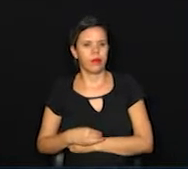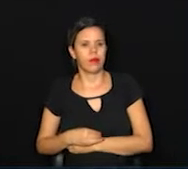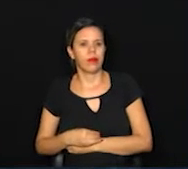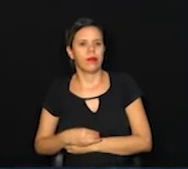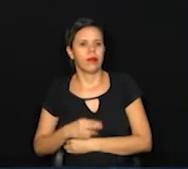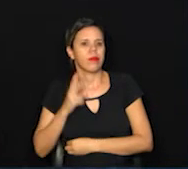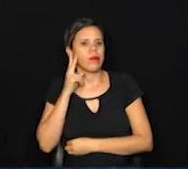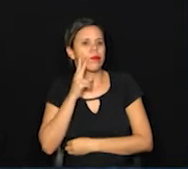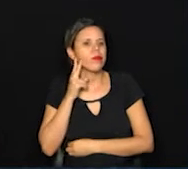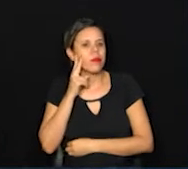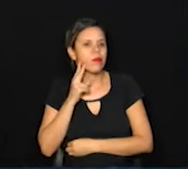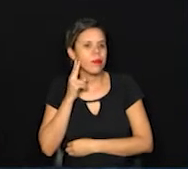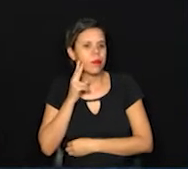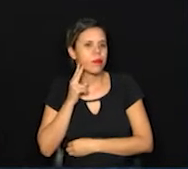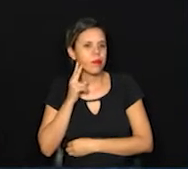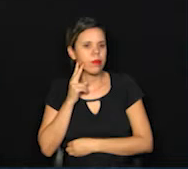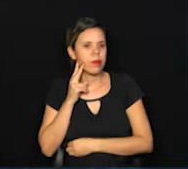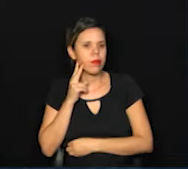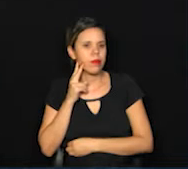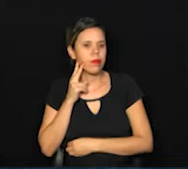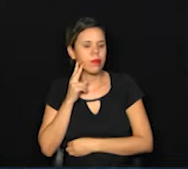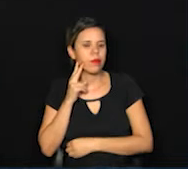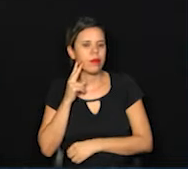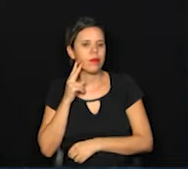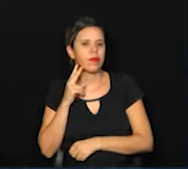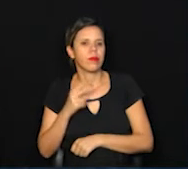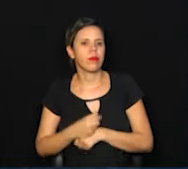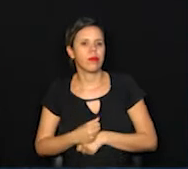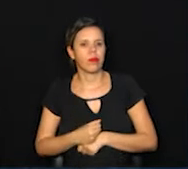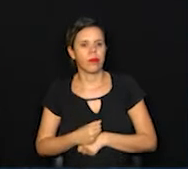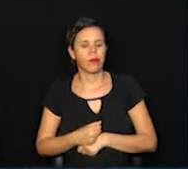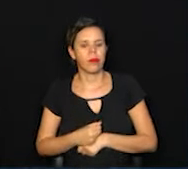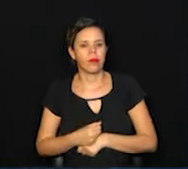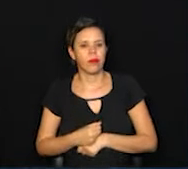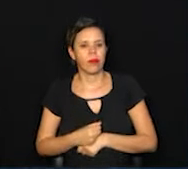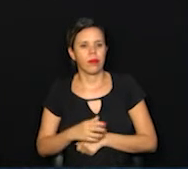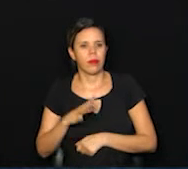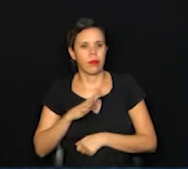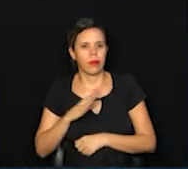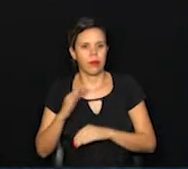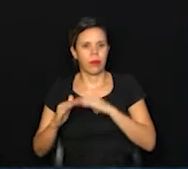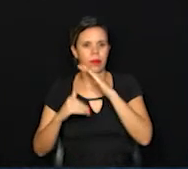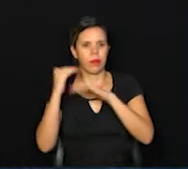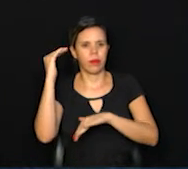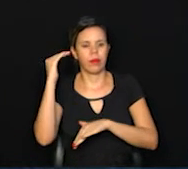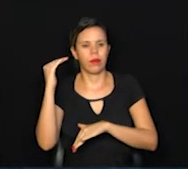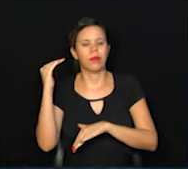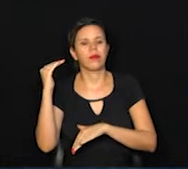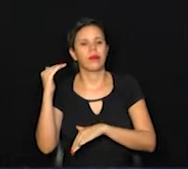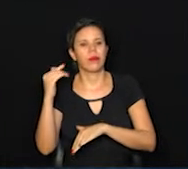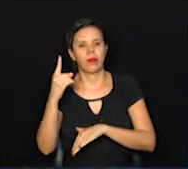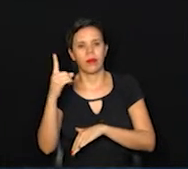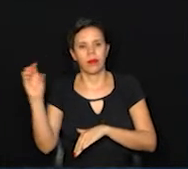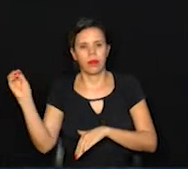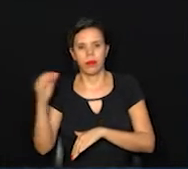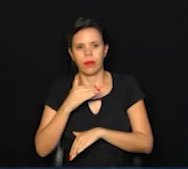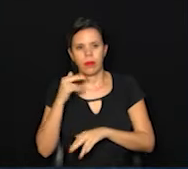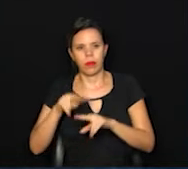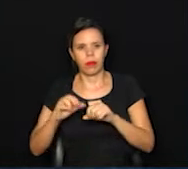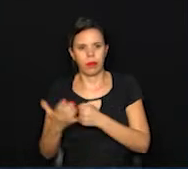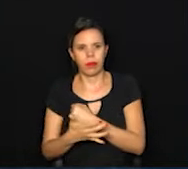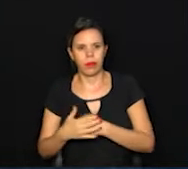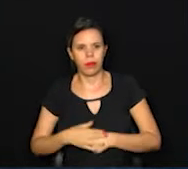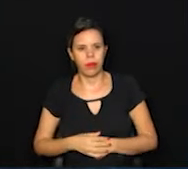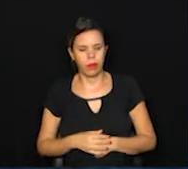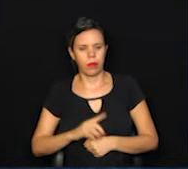óbitos, Vinhedo com 102 óbitos. Mais um município aí que ultrapassa as 100 mortes devido à Covid.